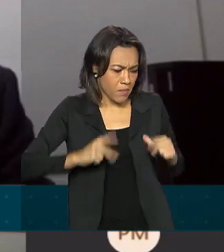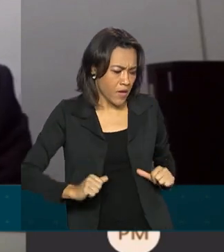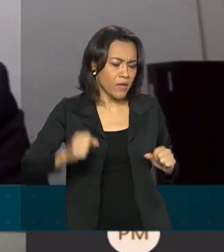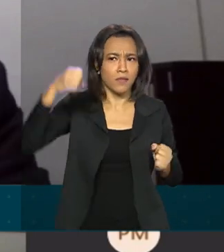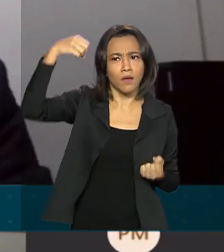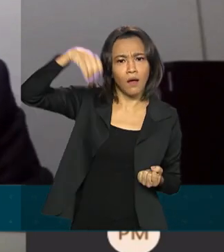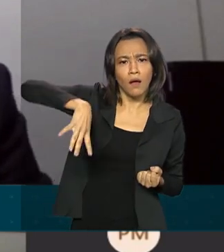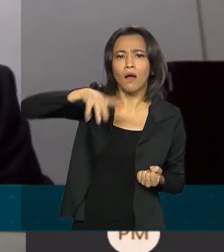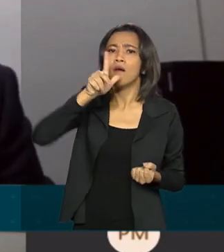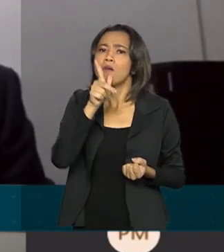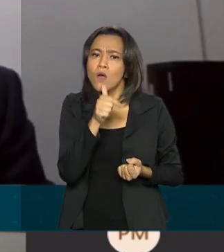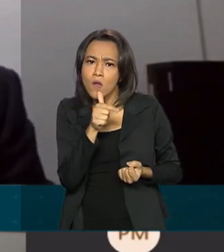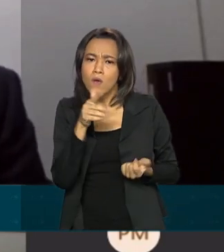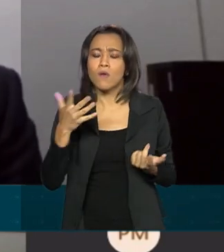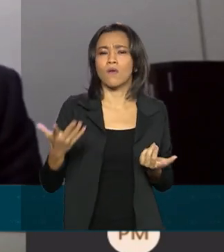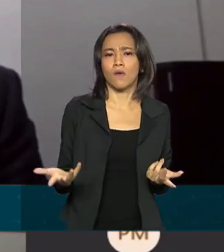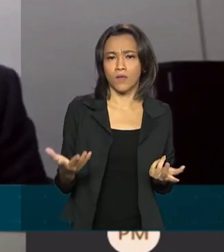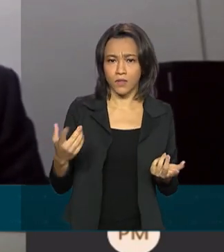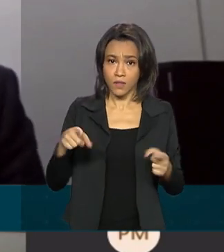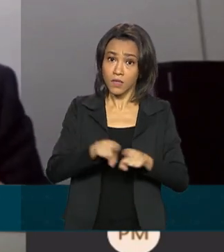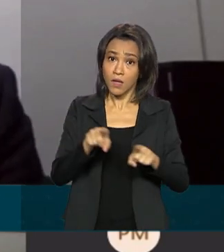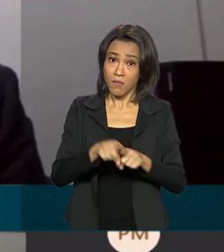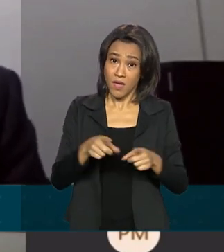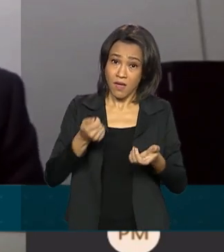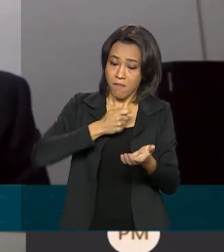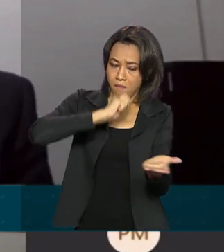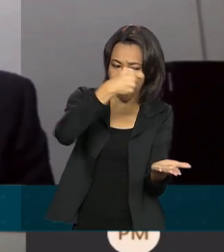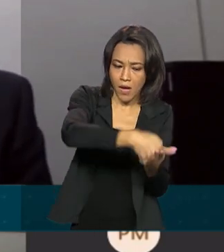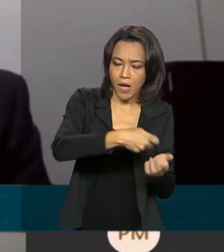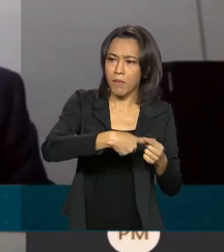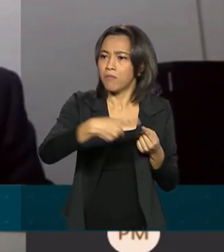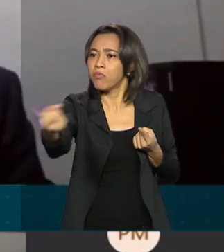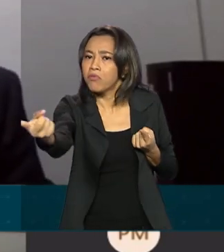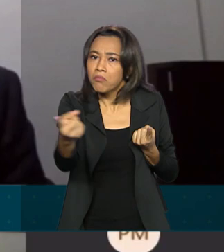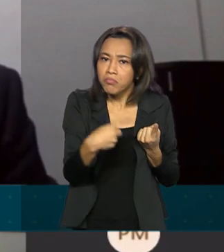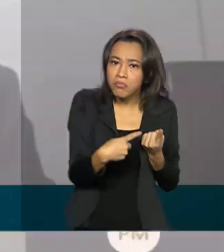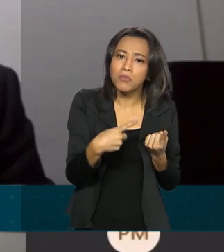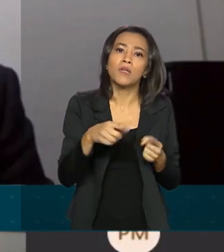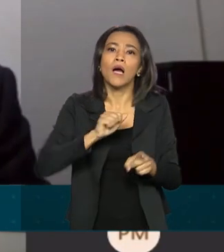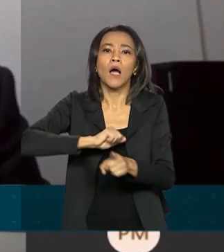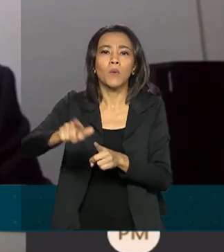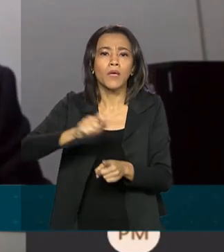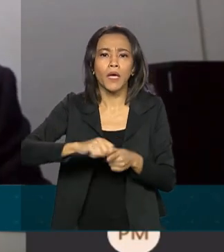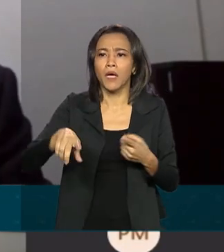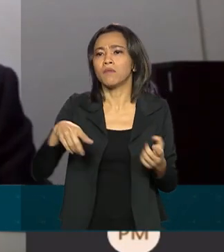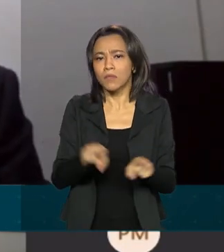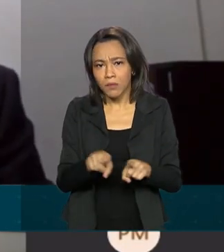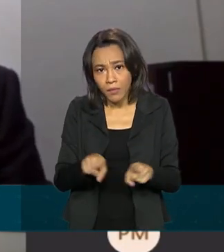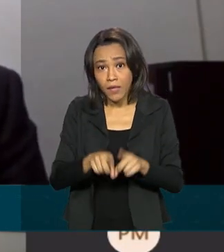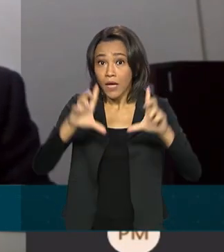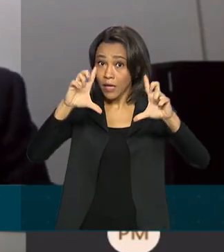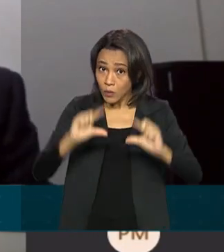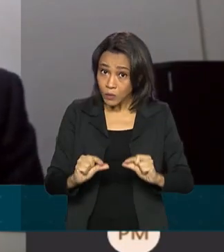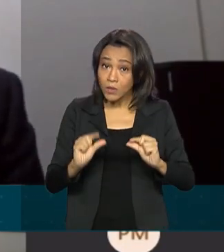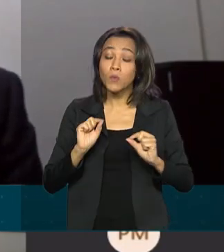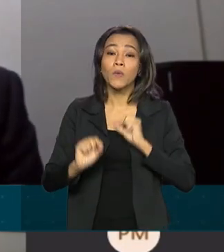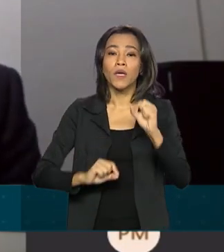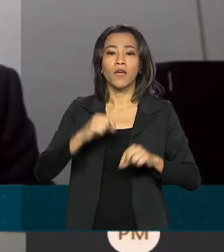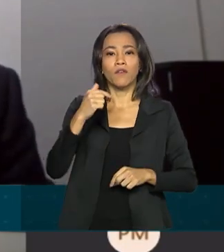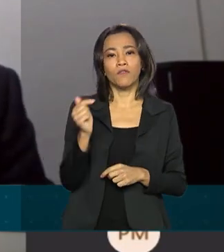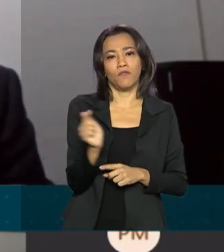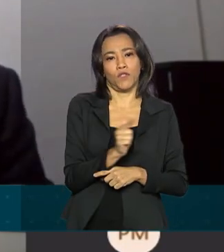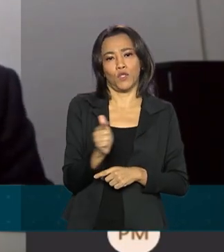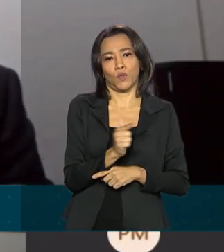energia elétrica, gastos com passagens, com diárias, com locação de imóveis. Nós tivemos uma redução de 22%